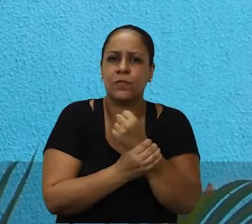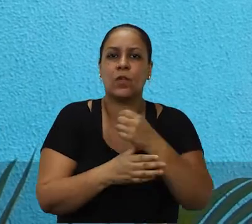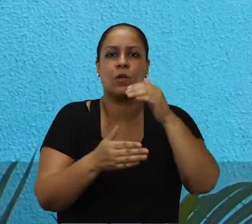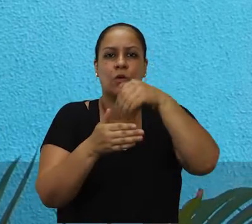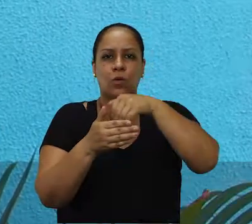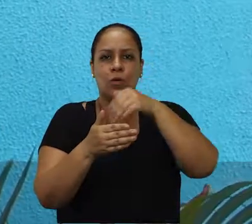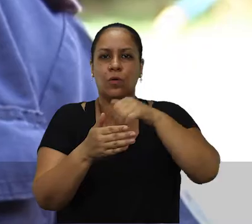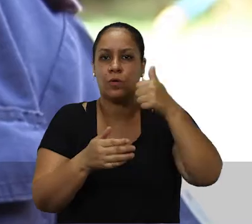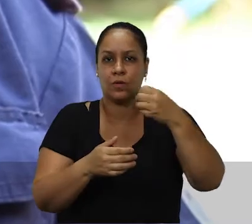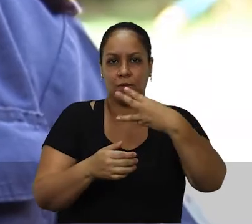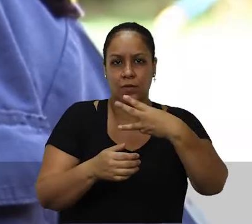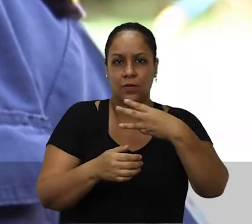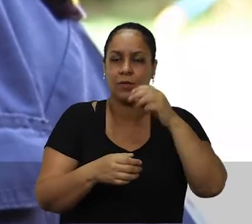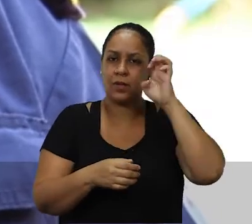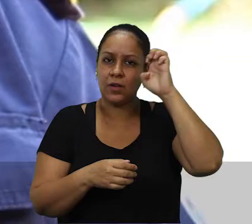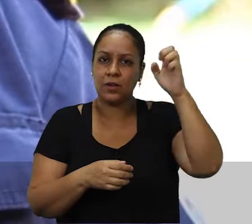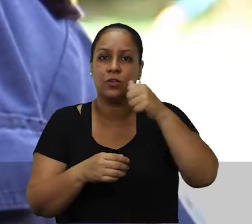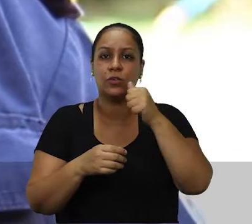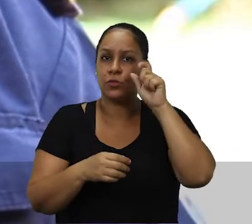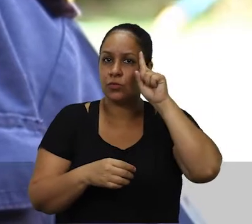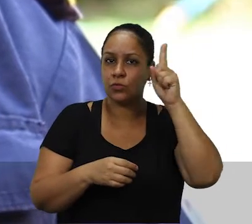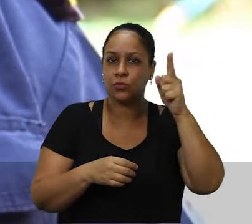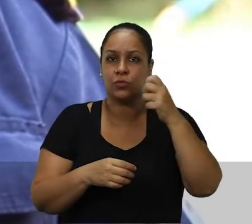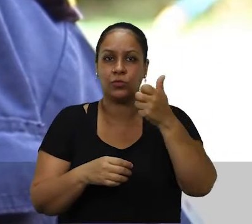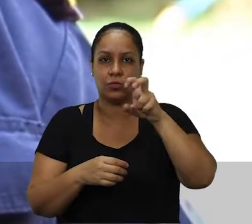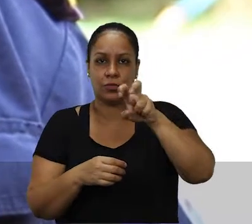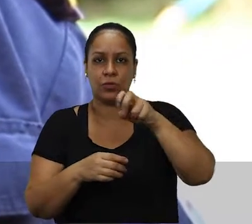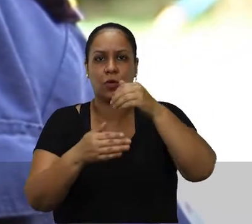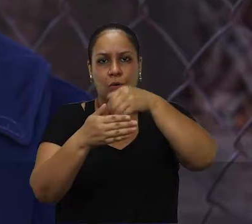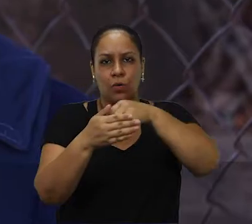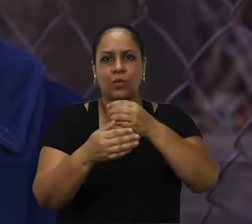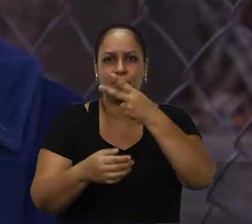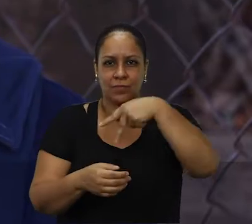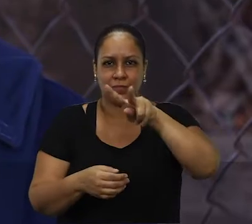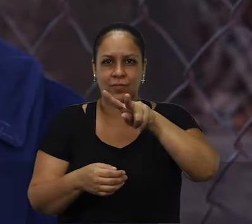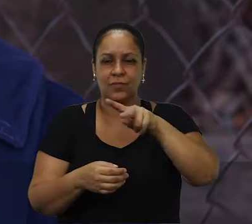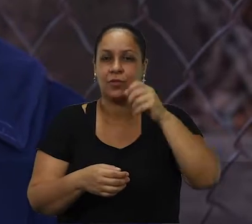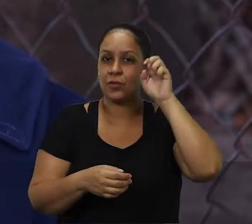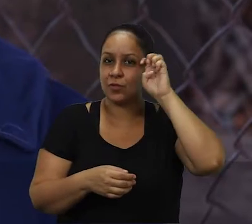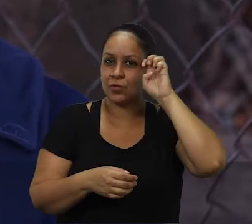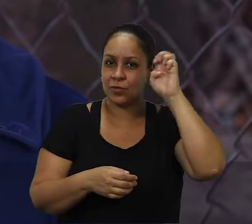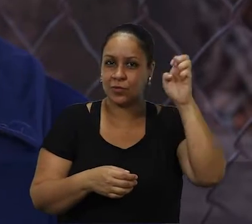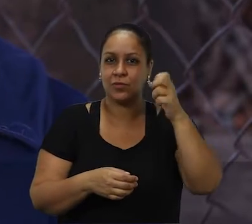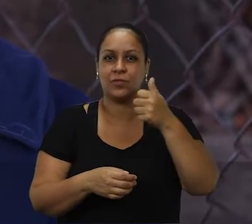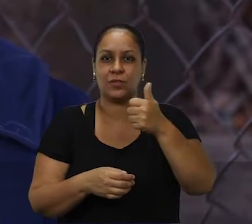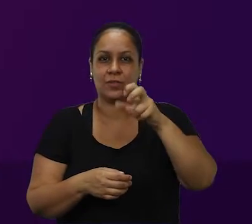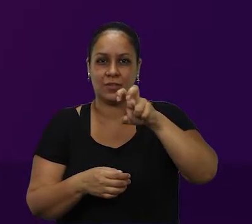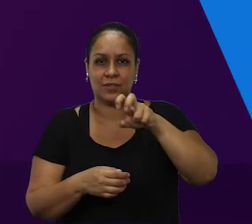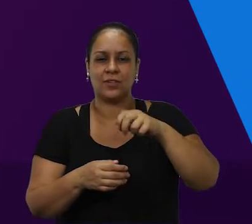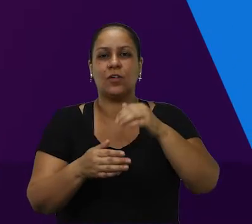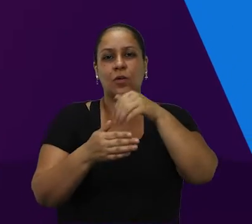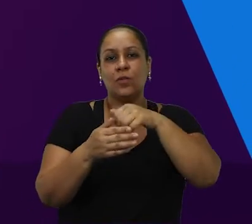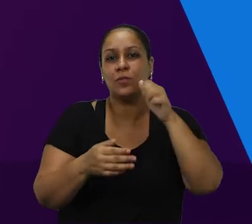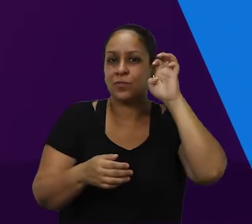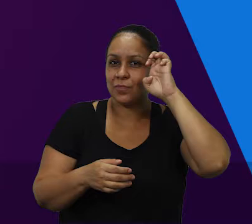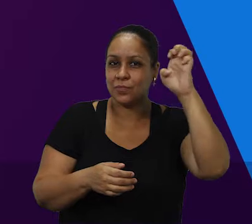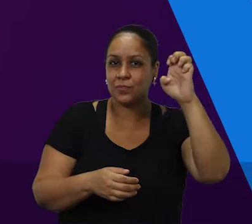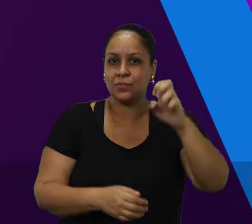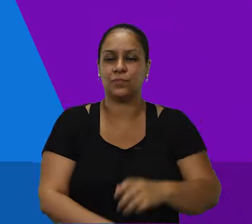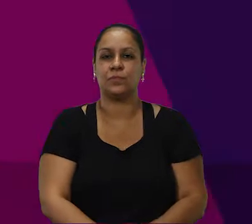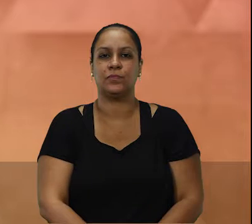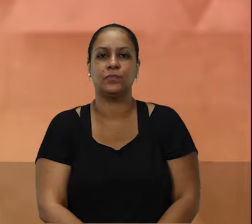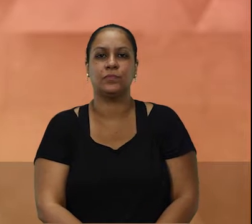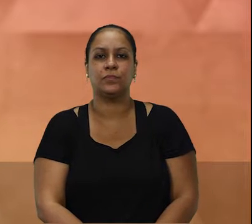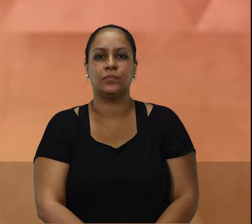o meu voto é 13. Edinho, dia 15, nosso voto é seu. No dia 15 de novembro a gente vota Edinho Silva. Edinho!